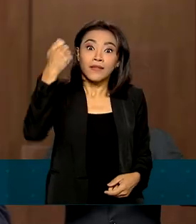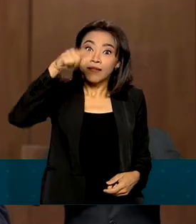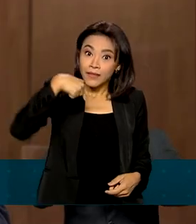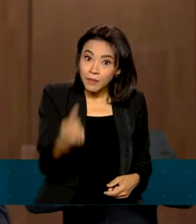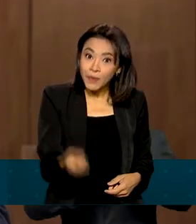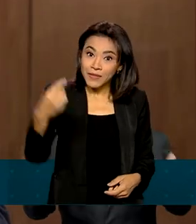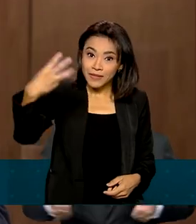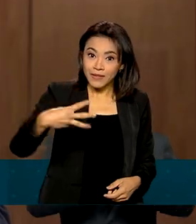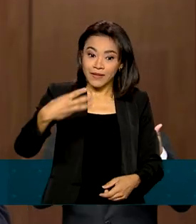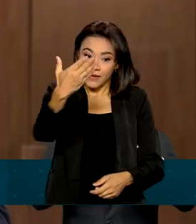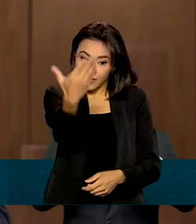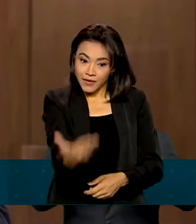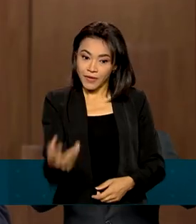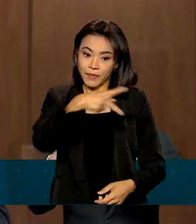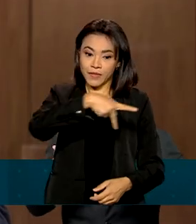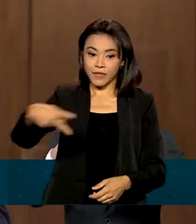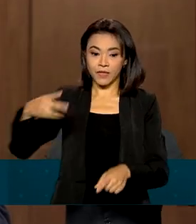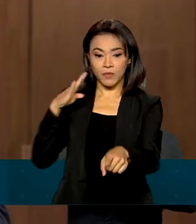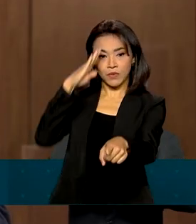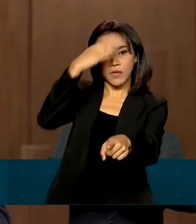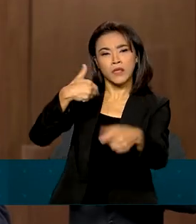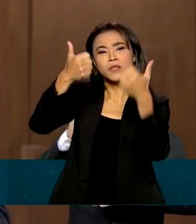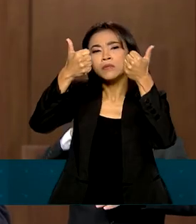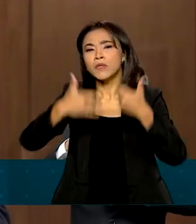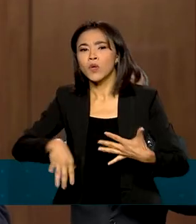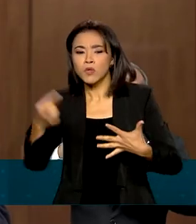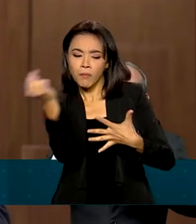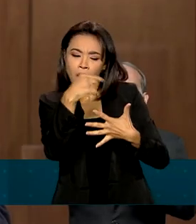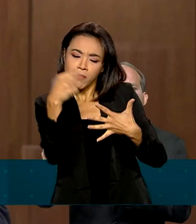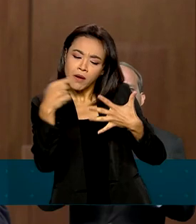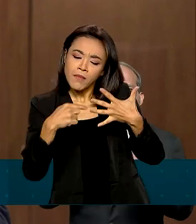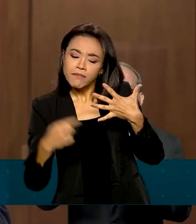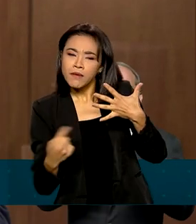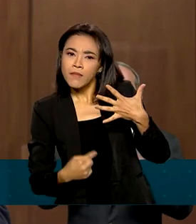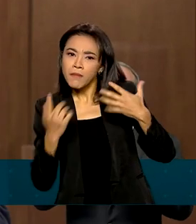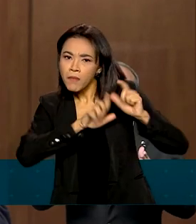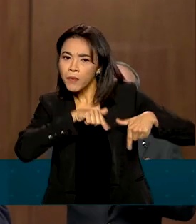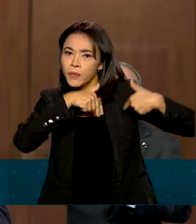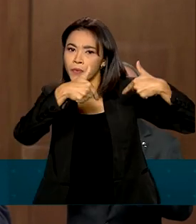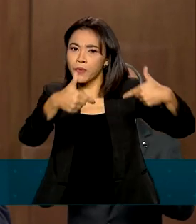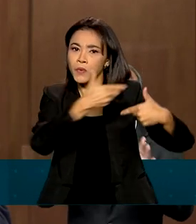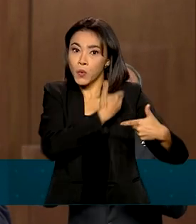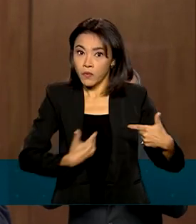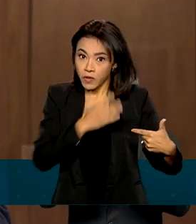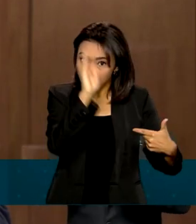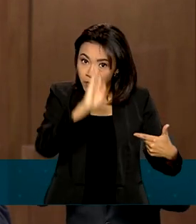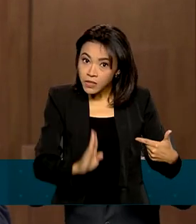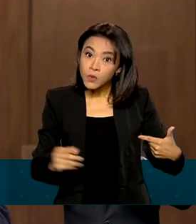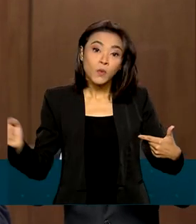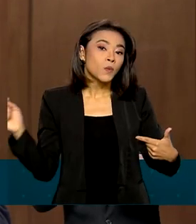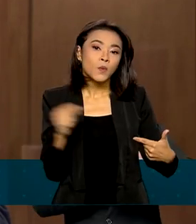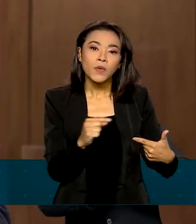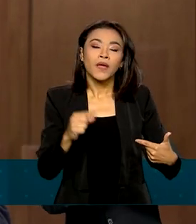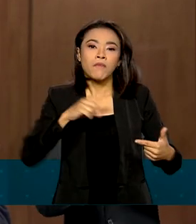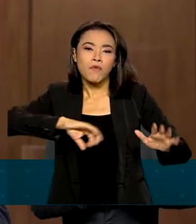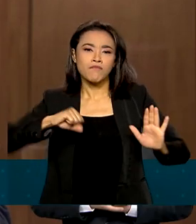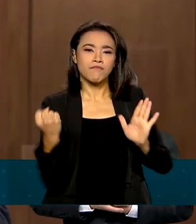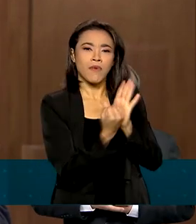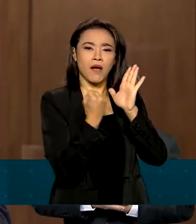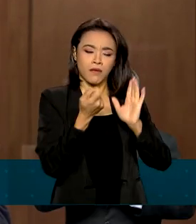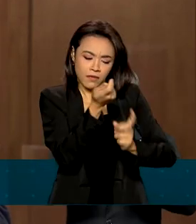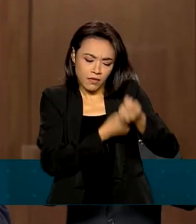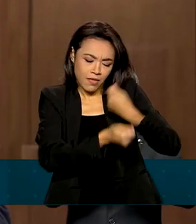presidente Jair Bolsonaro, que falou sobre as medidas adotadas pelo governo brasileiro para tornar o marco regulatório